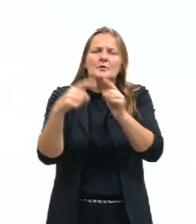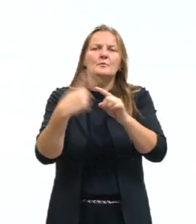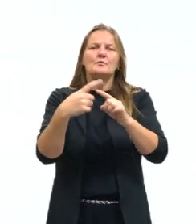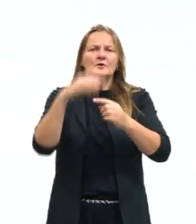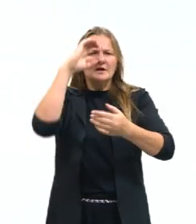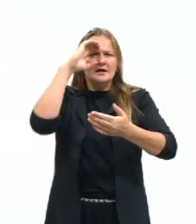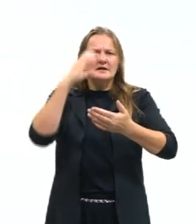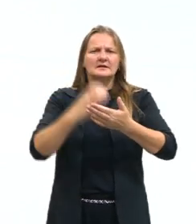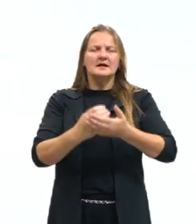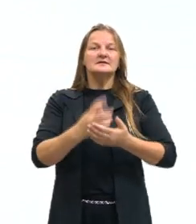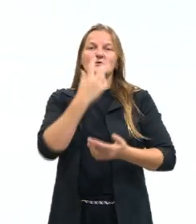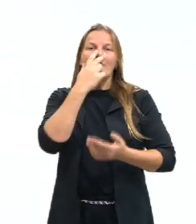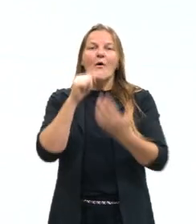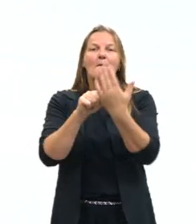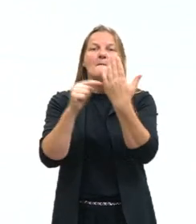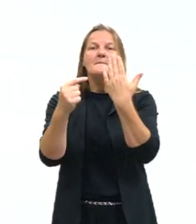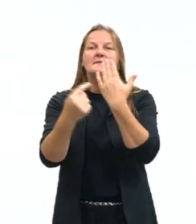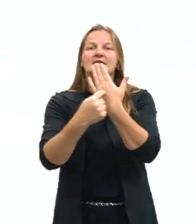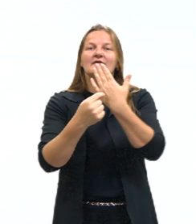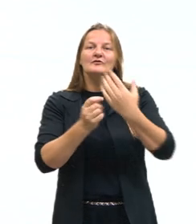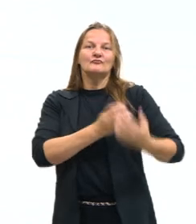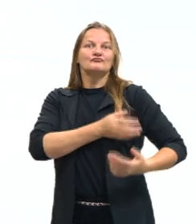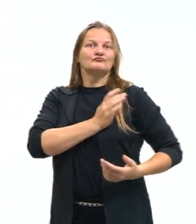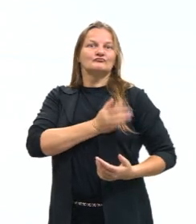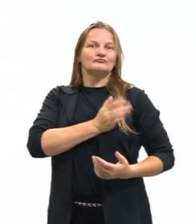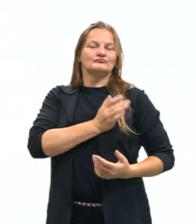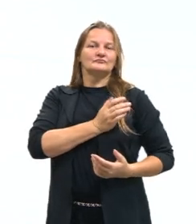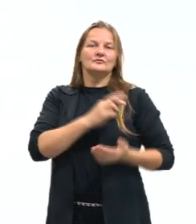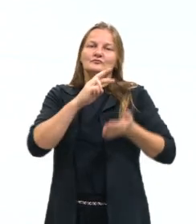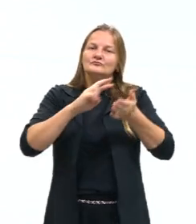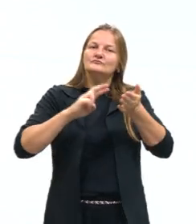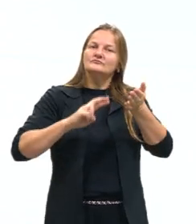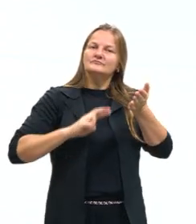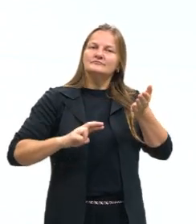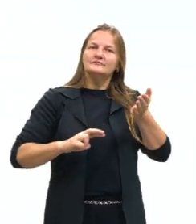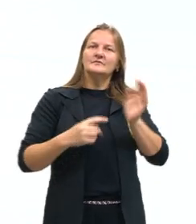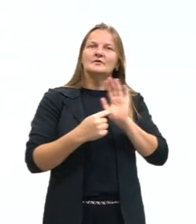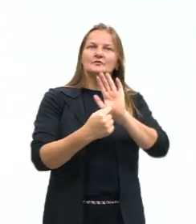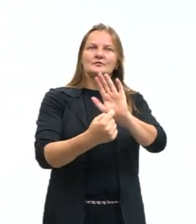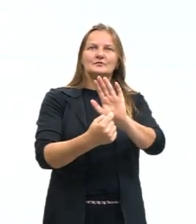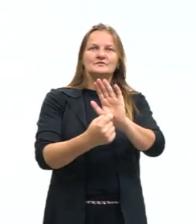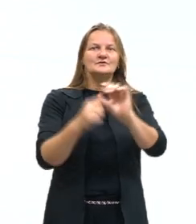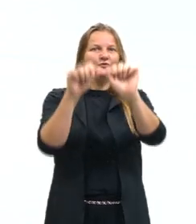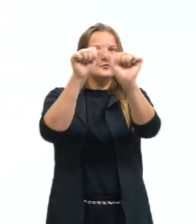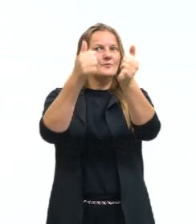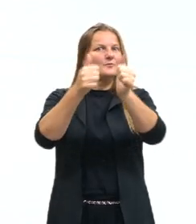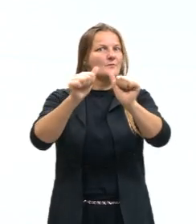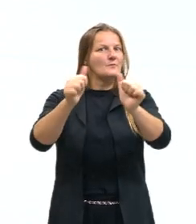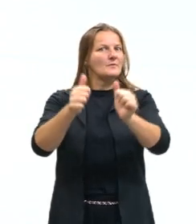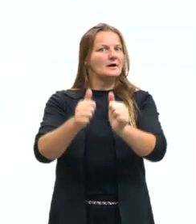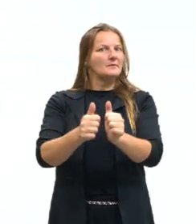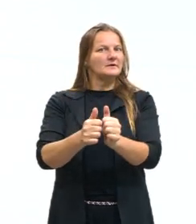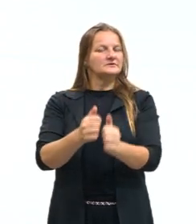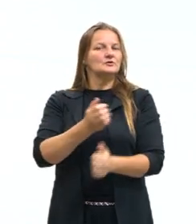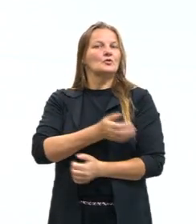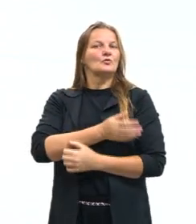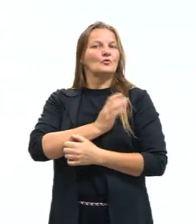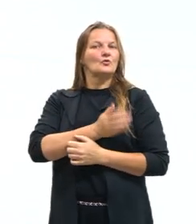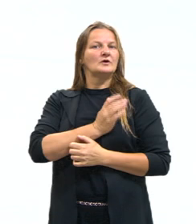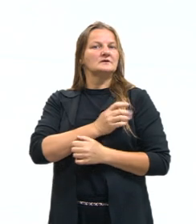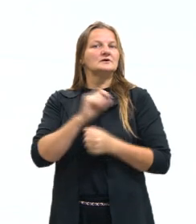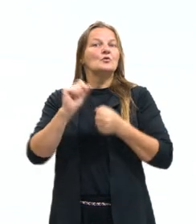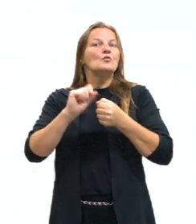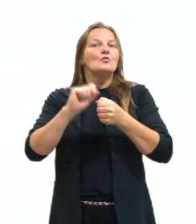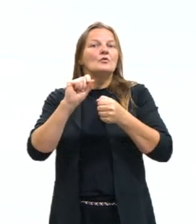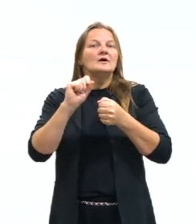a tese é o coração da redação? Não à toa, eu trouxe para nós a imagem de um coração que é